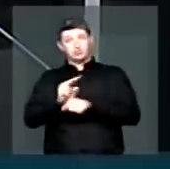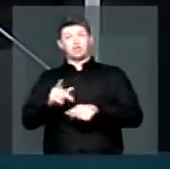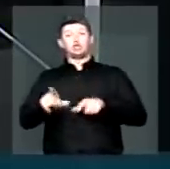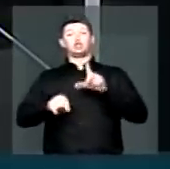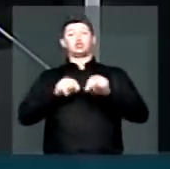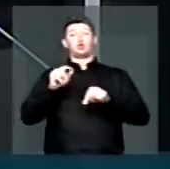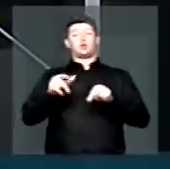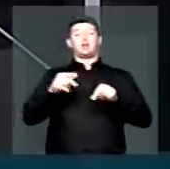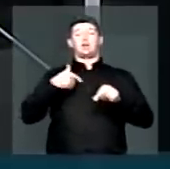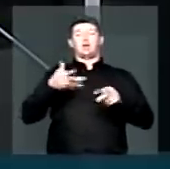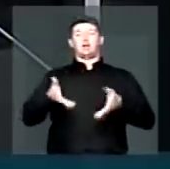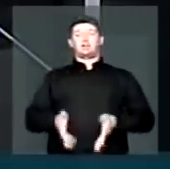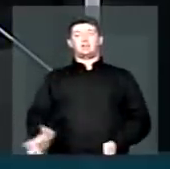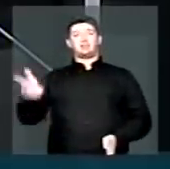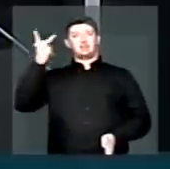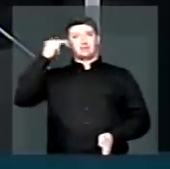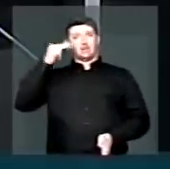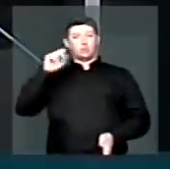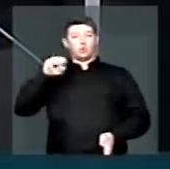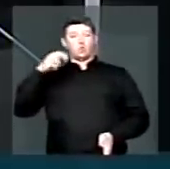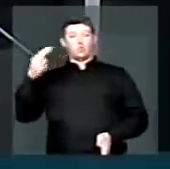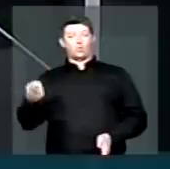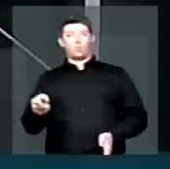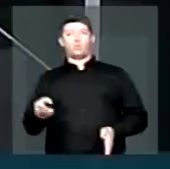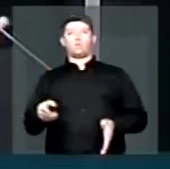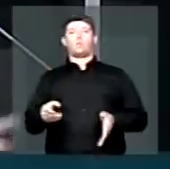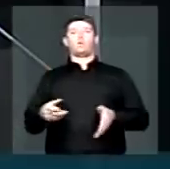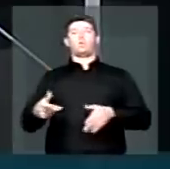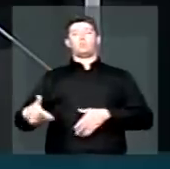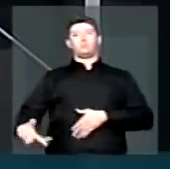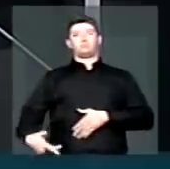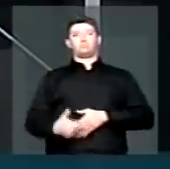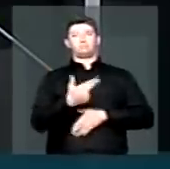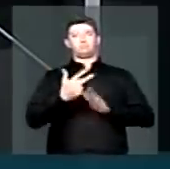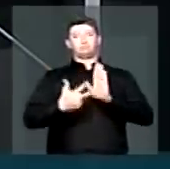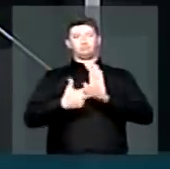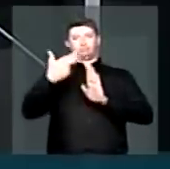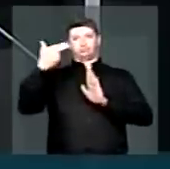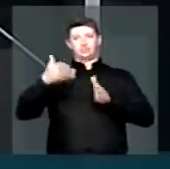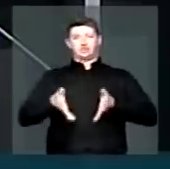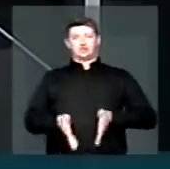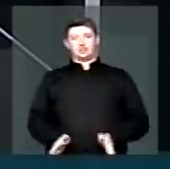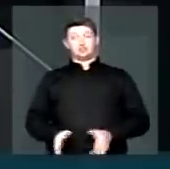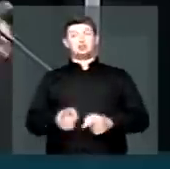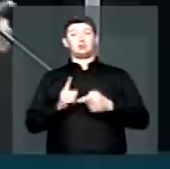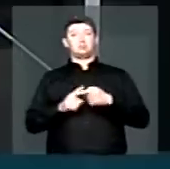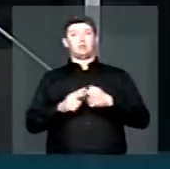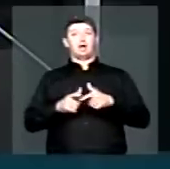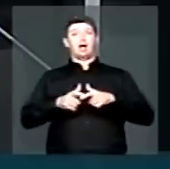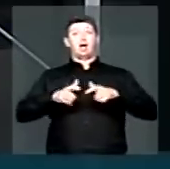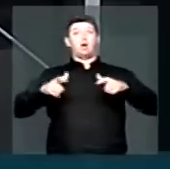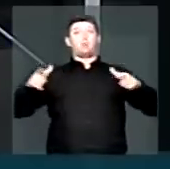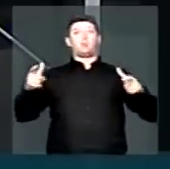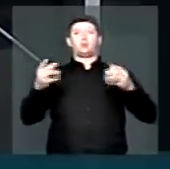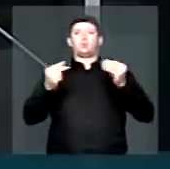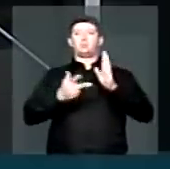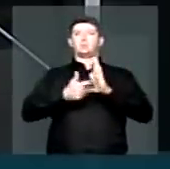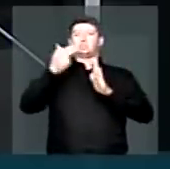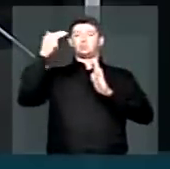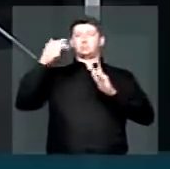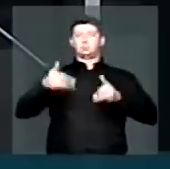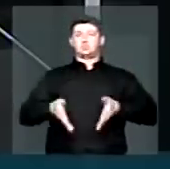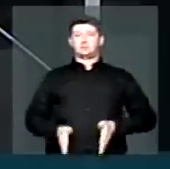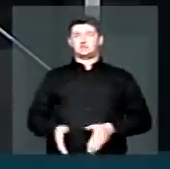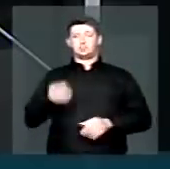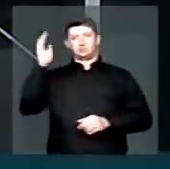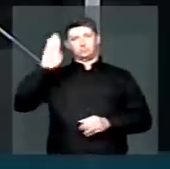entre ter um parto natural ou ter um parto induzido a uma cesárea. Porque tem crescido muito o número de cesáreas